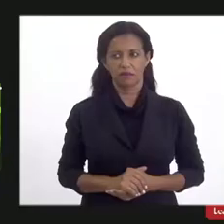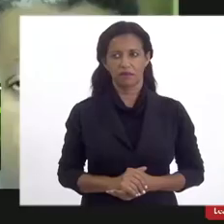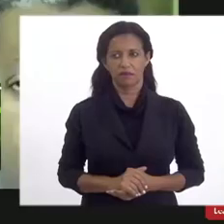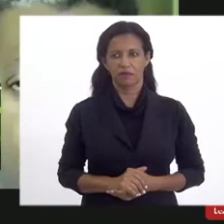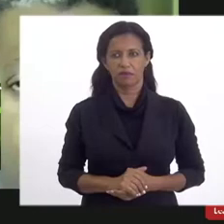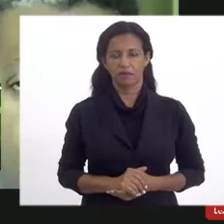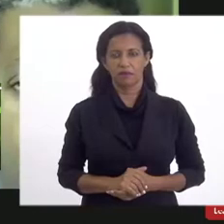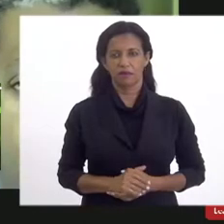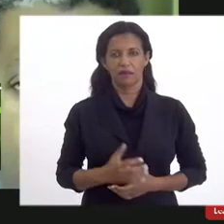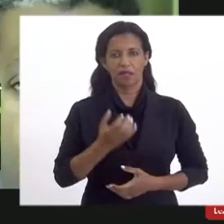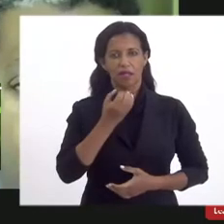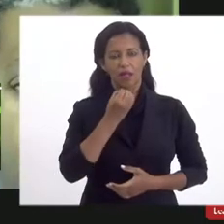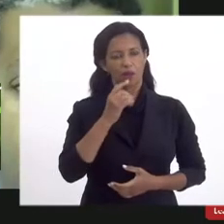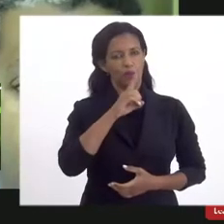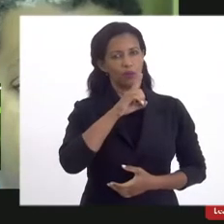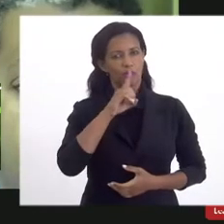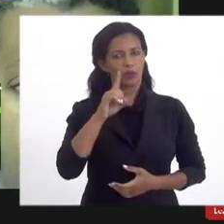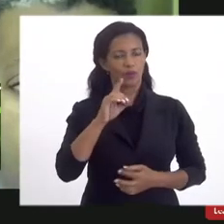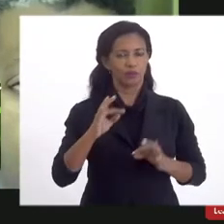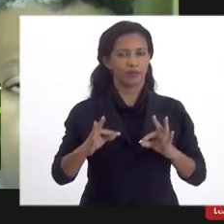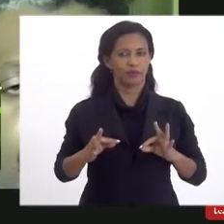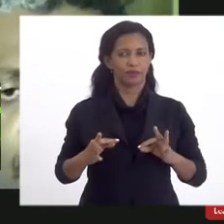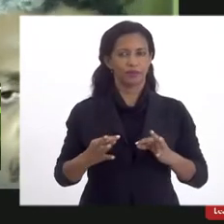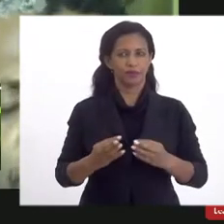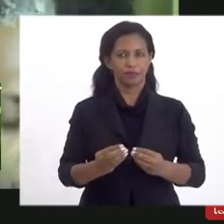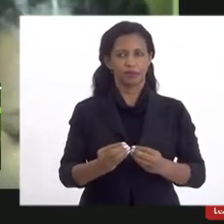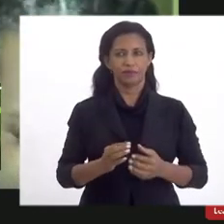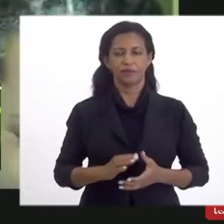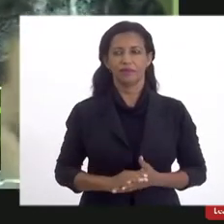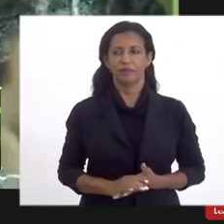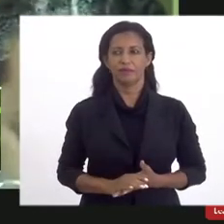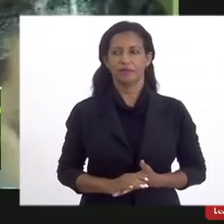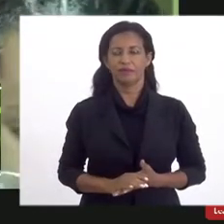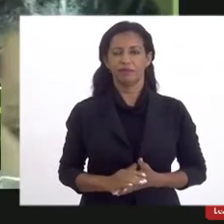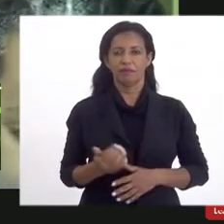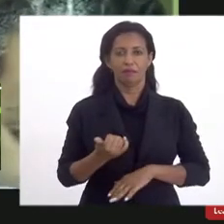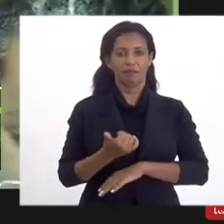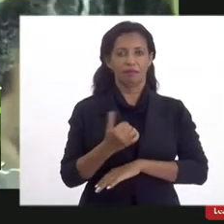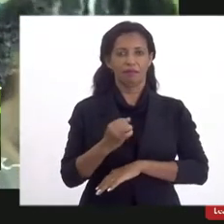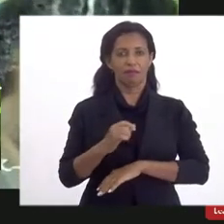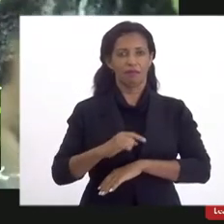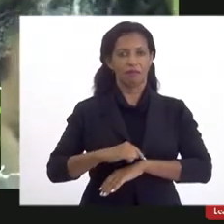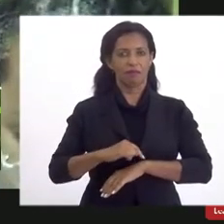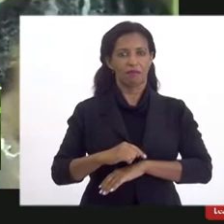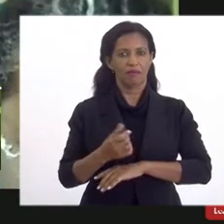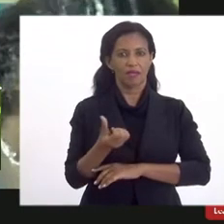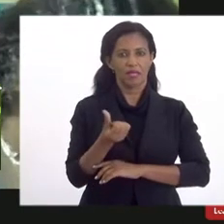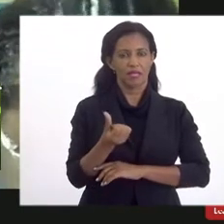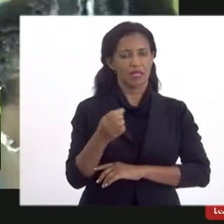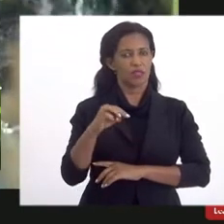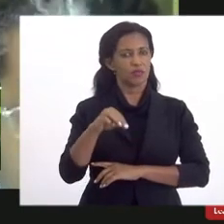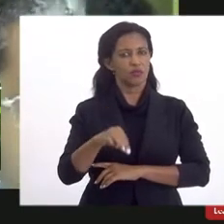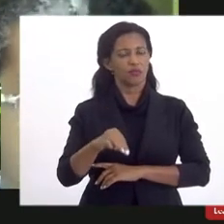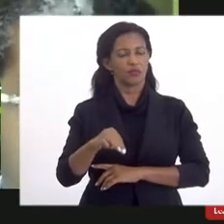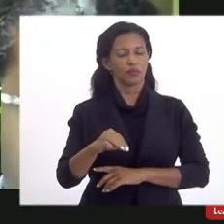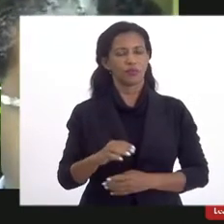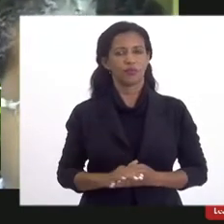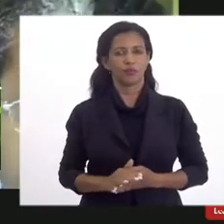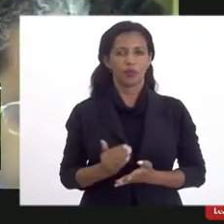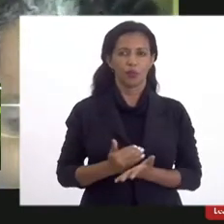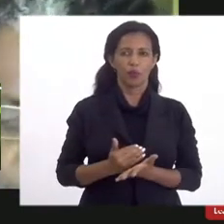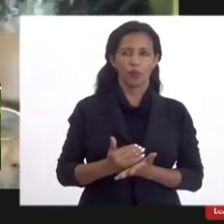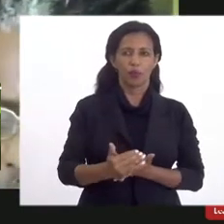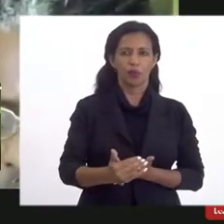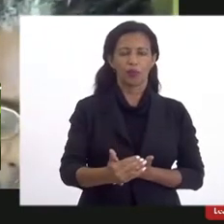Bom dia a todas e todos, às 10 horas e 6 minutos, damos